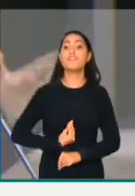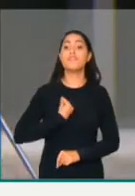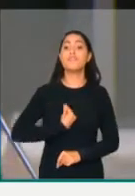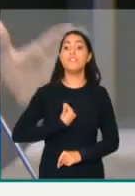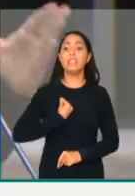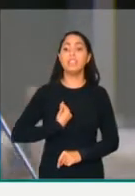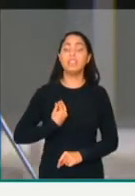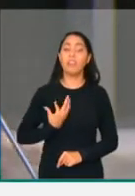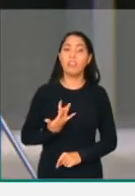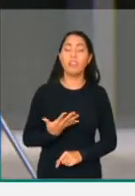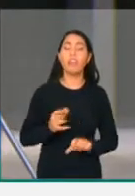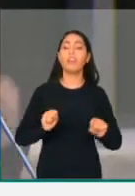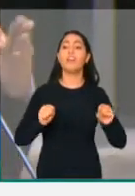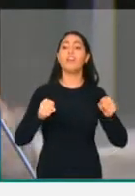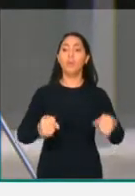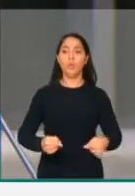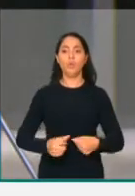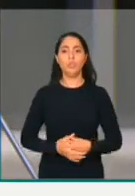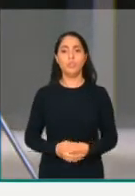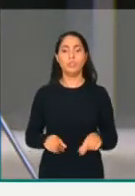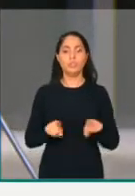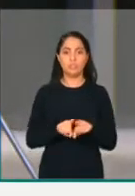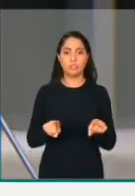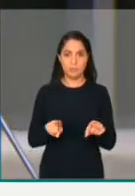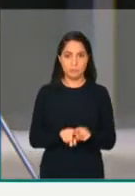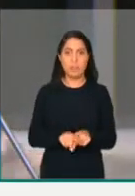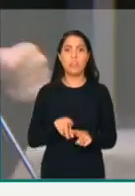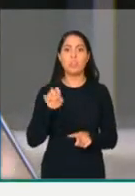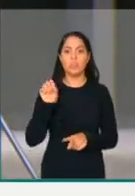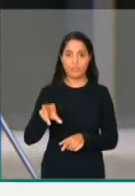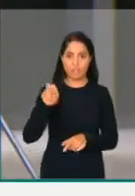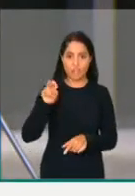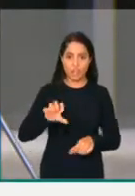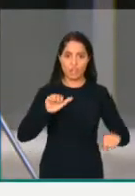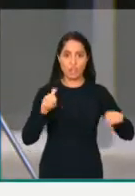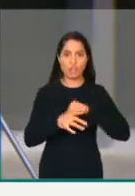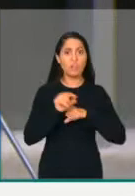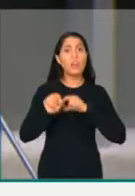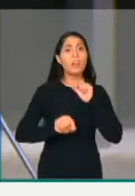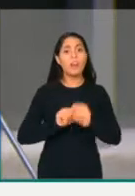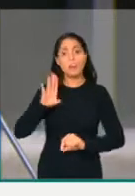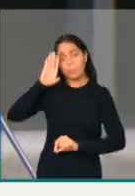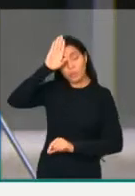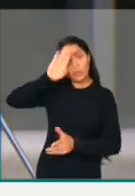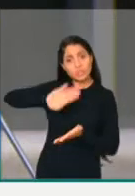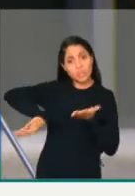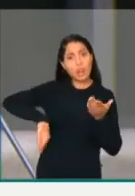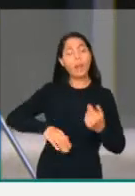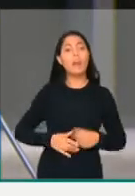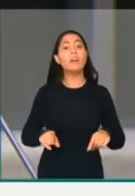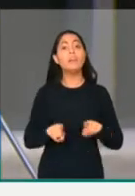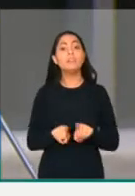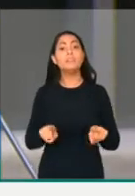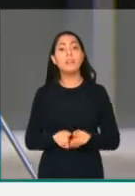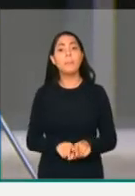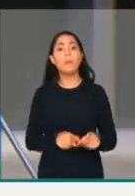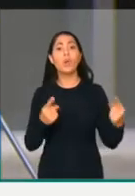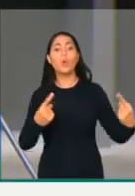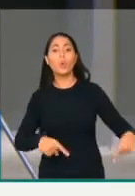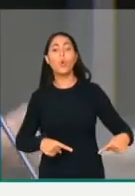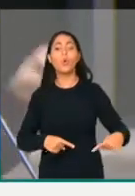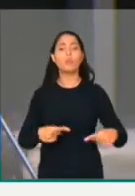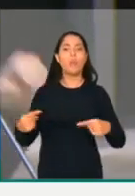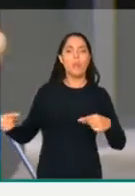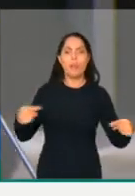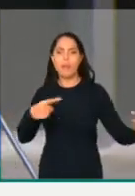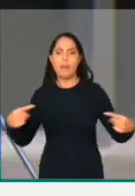a luta do maior amigo do vírus no Brasil, que é Jair Messias Bolsonaro, e a luta contra a chantagem. Porque o Brasil poderia fazer,